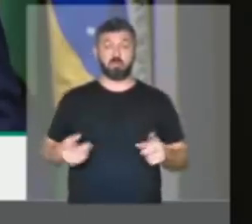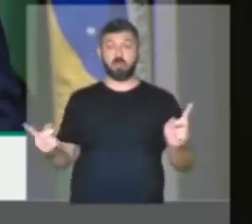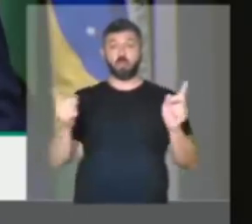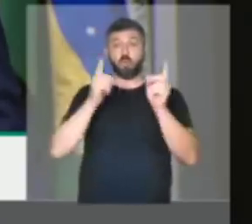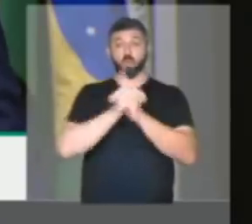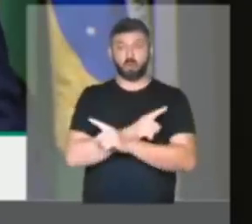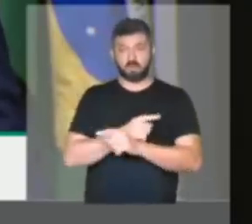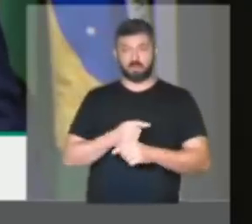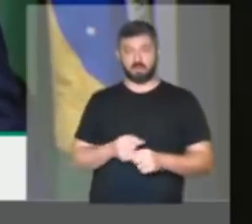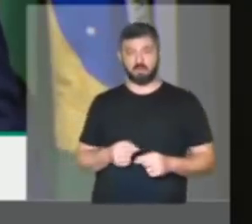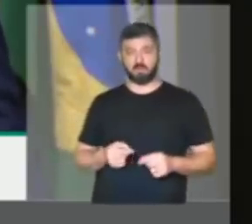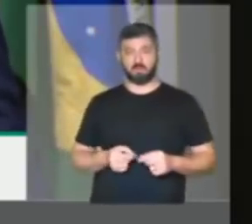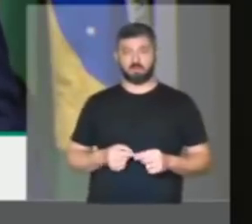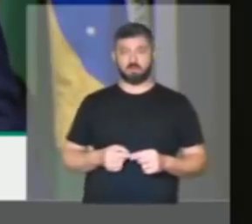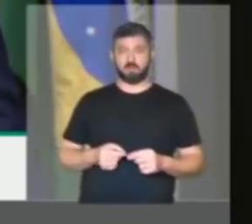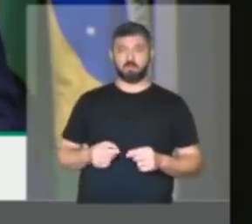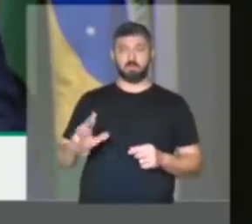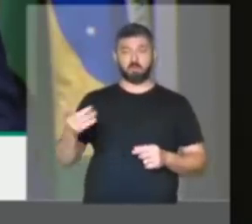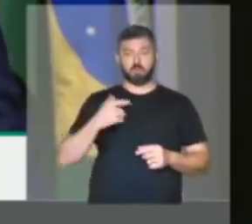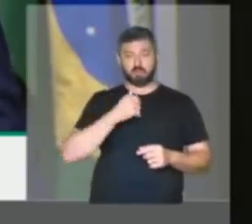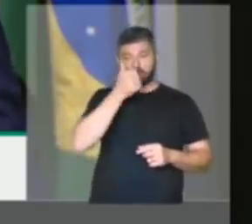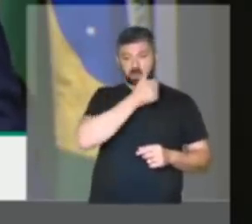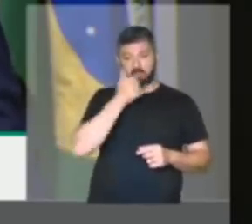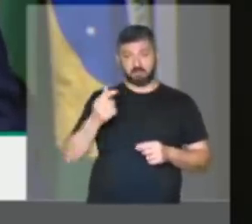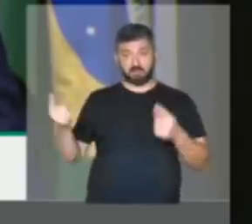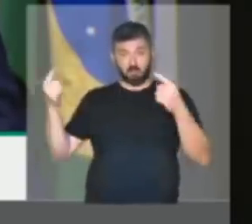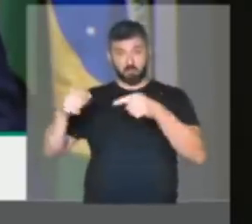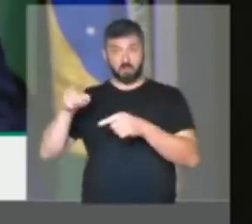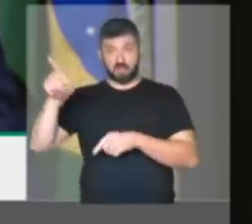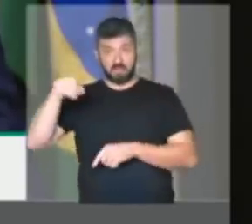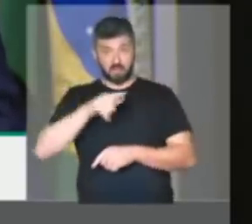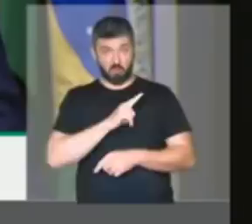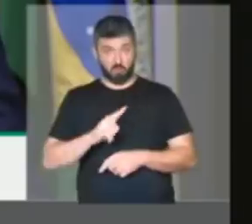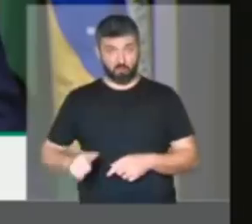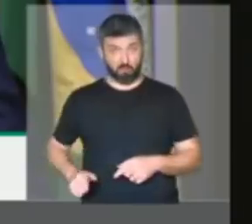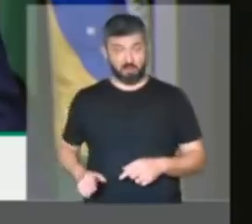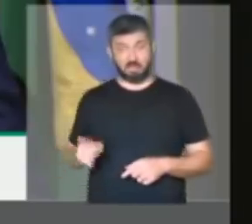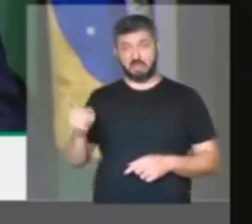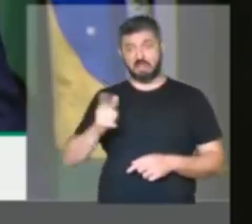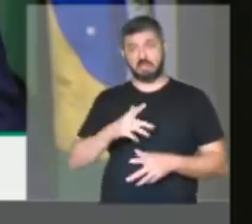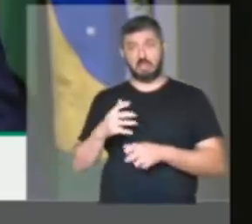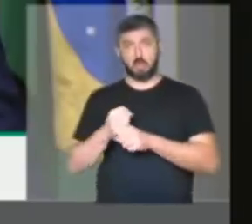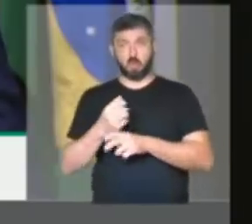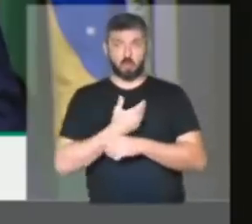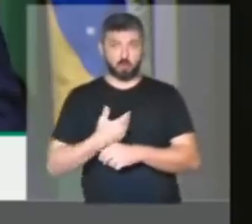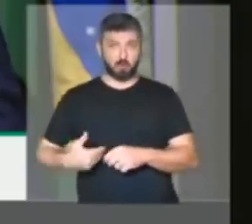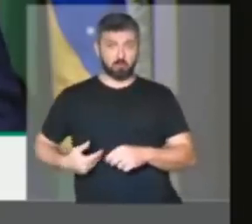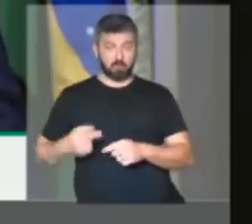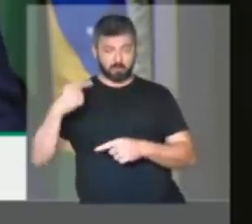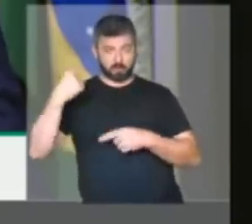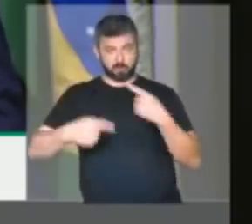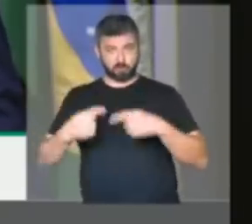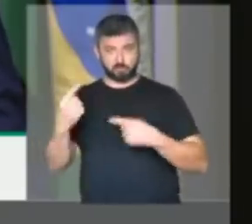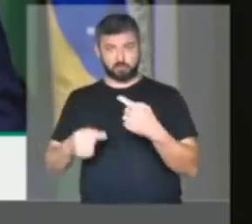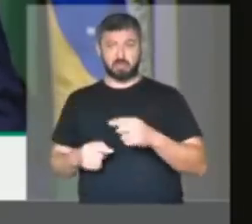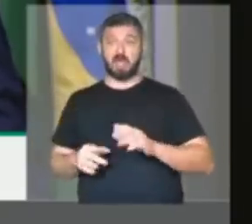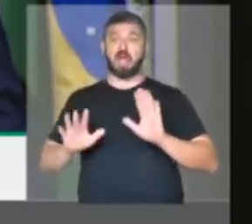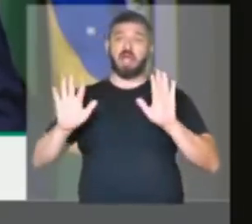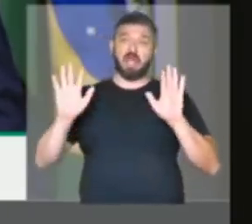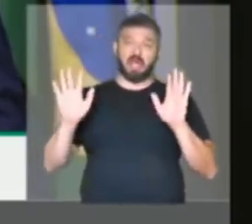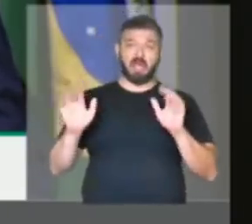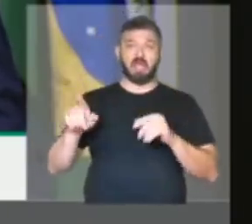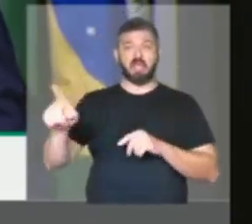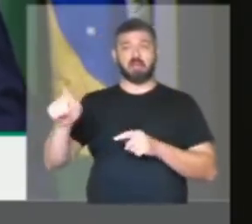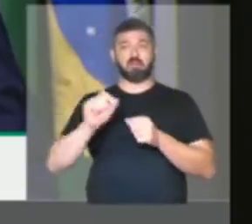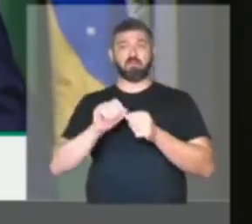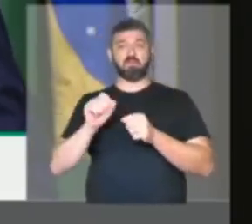contrário, quando a batata quente está no colo da oposição, quando eles são governo, quando eles têm as contas públicas para tratar, aí sim